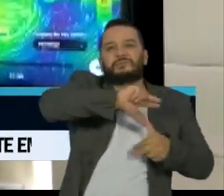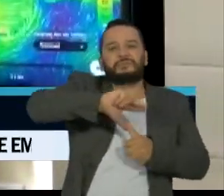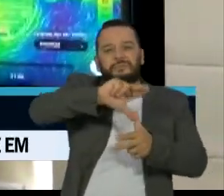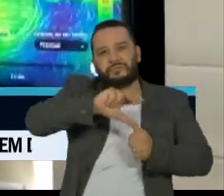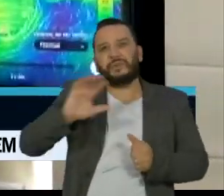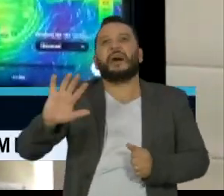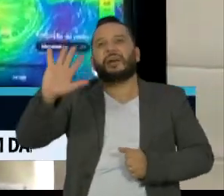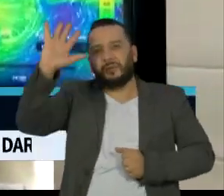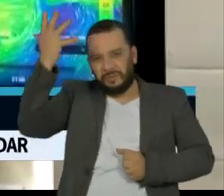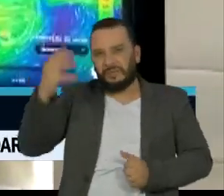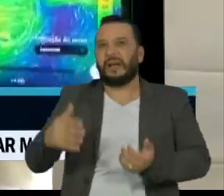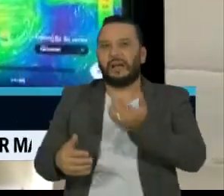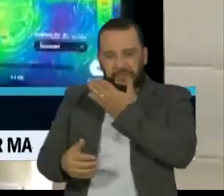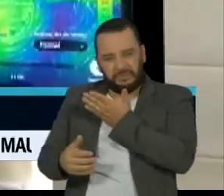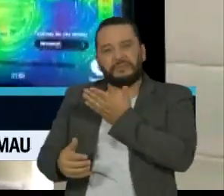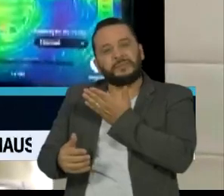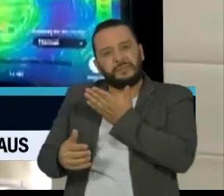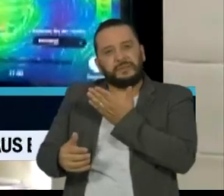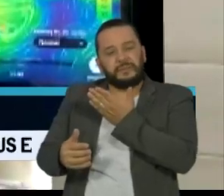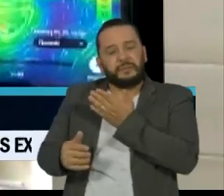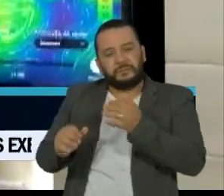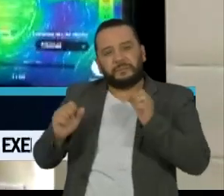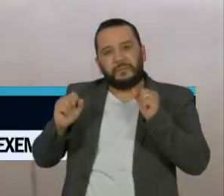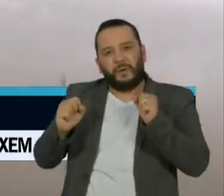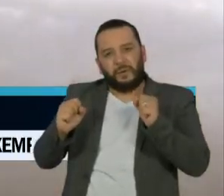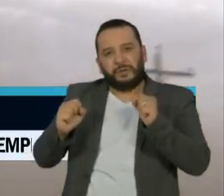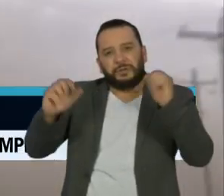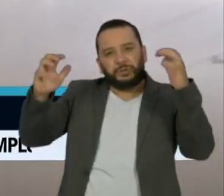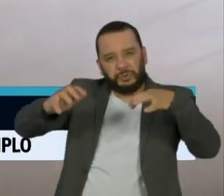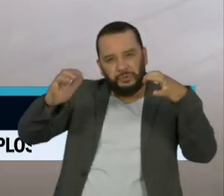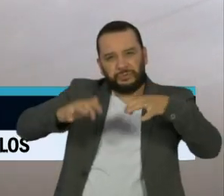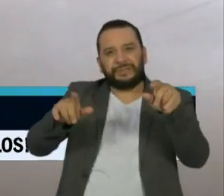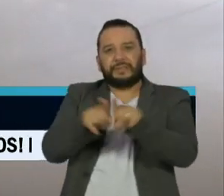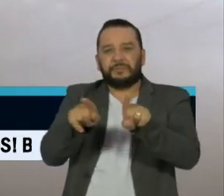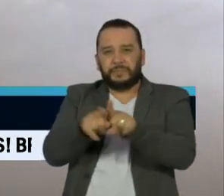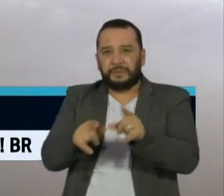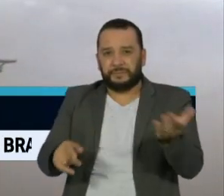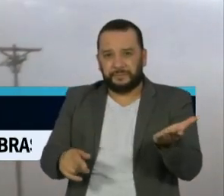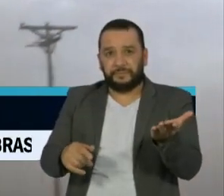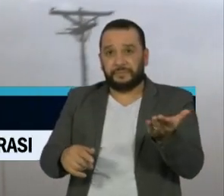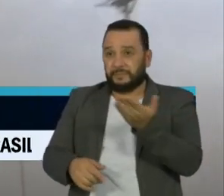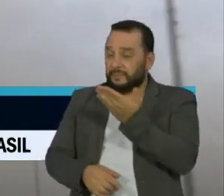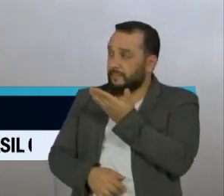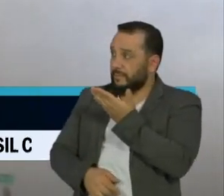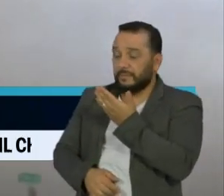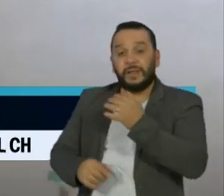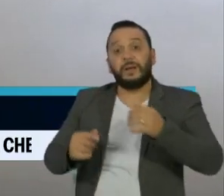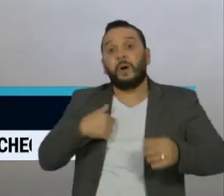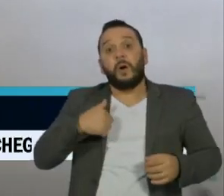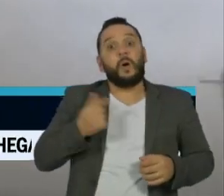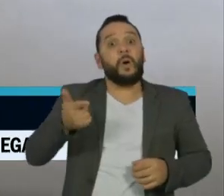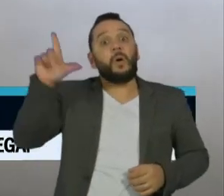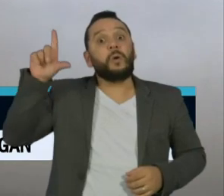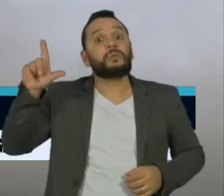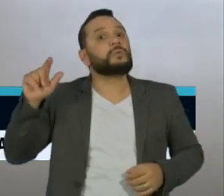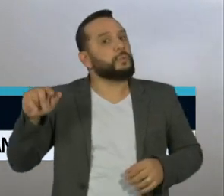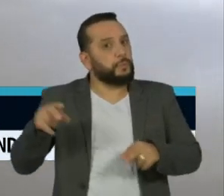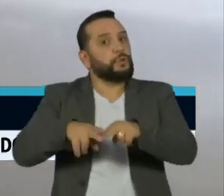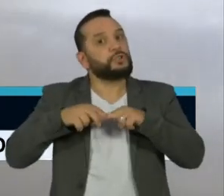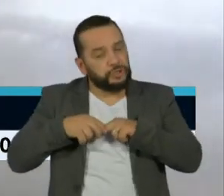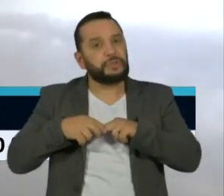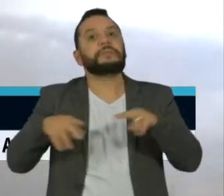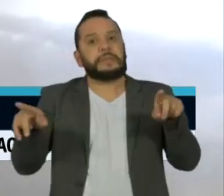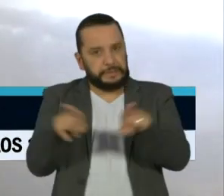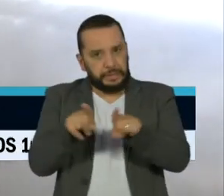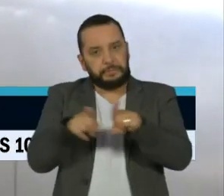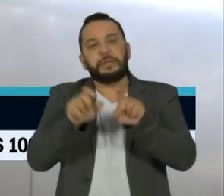atmosféricos que são portadores de grande temporada. Mas outro fator também pode contribuir para a formação de fenômenos